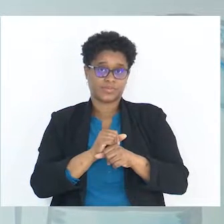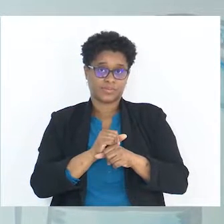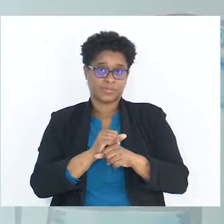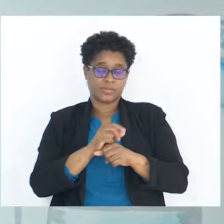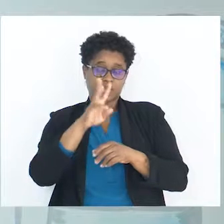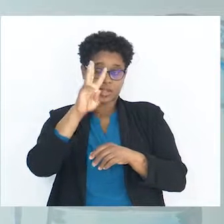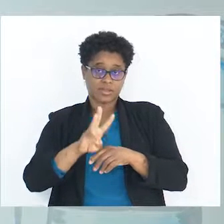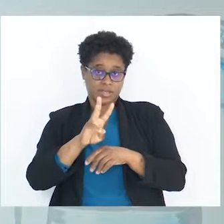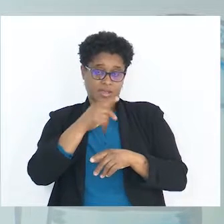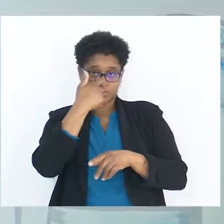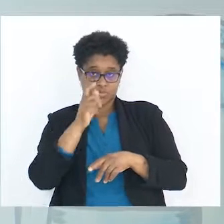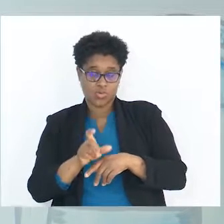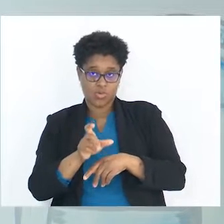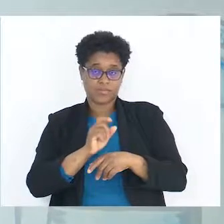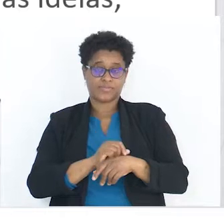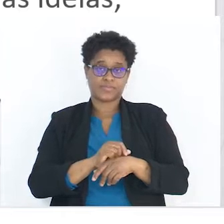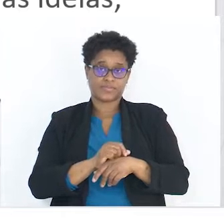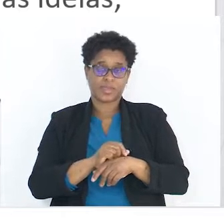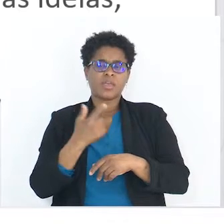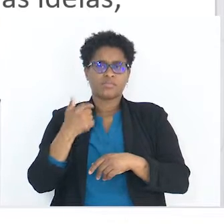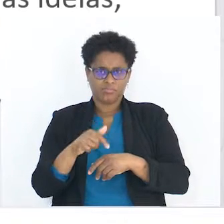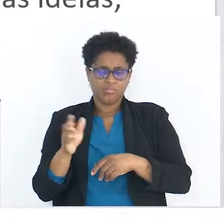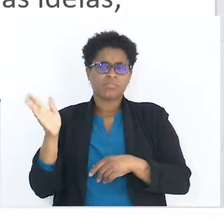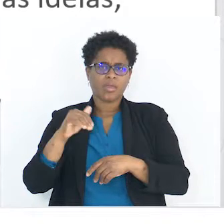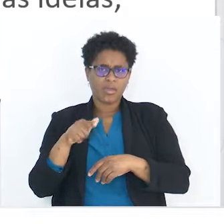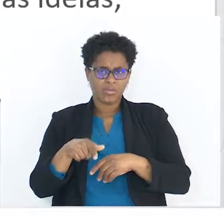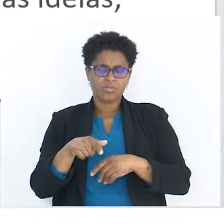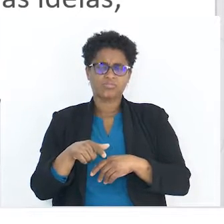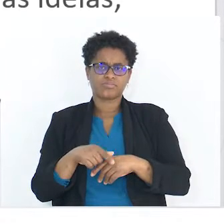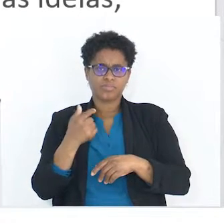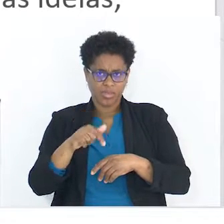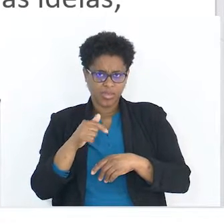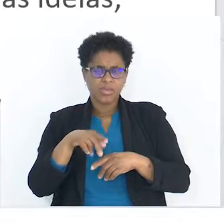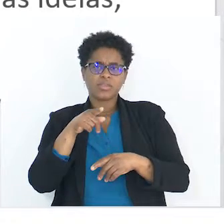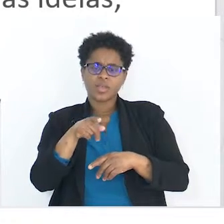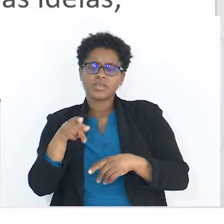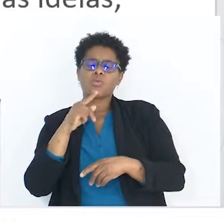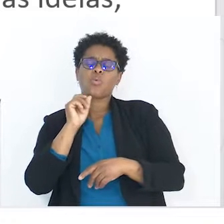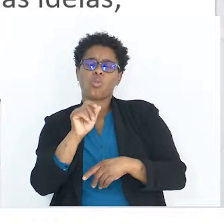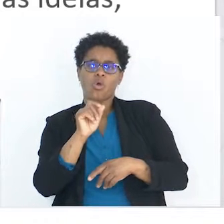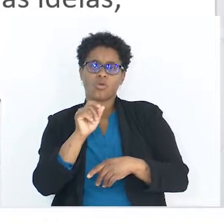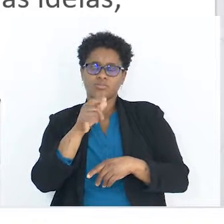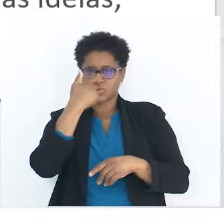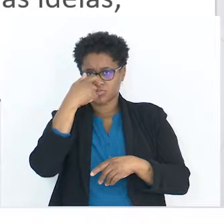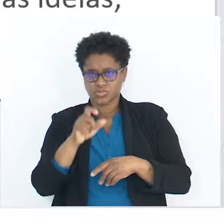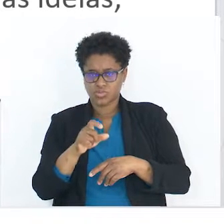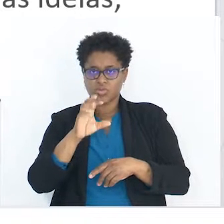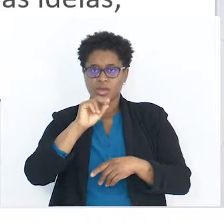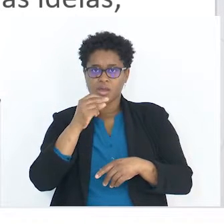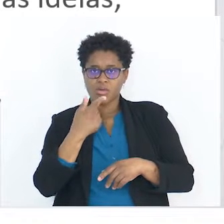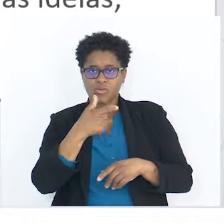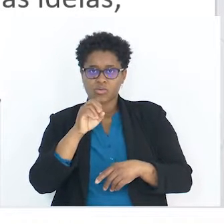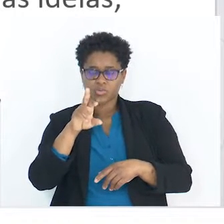na terceira pessoa. Traz a indicação do nome do autor